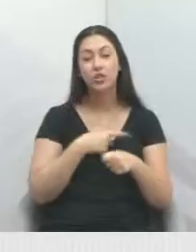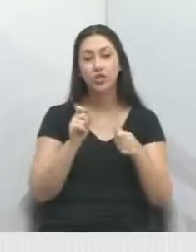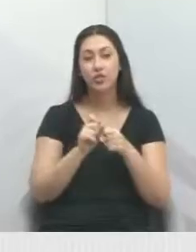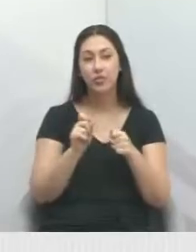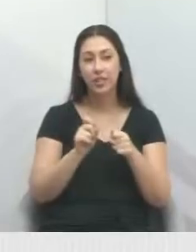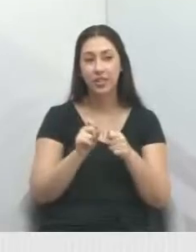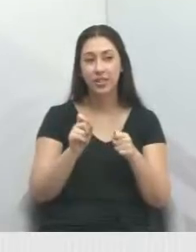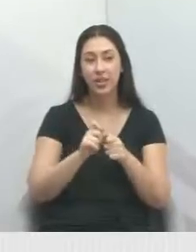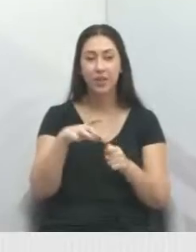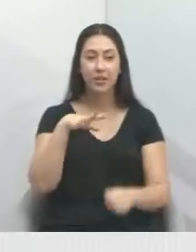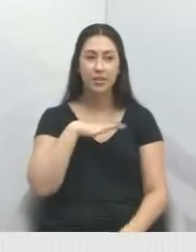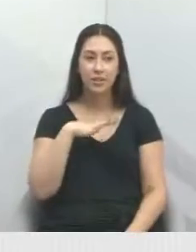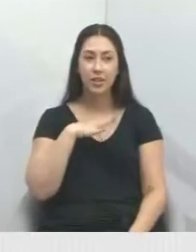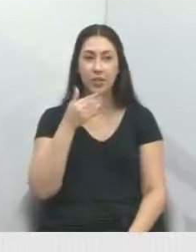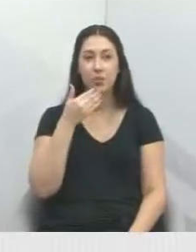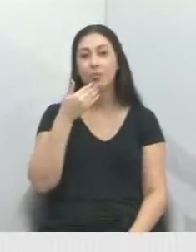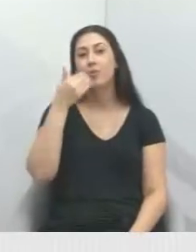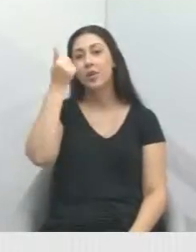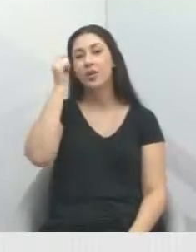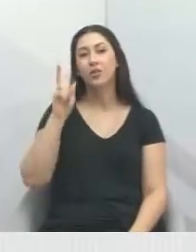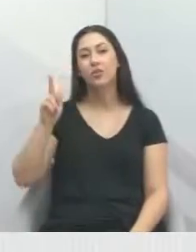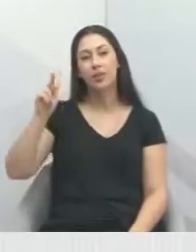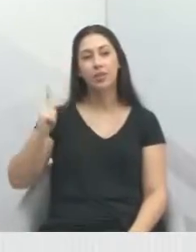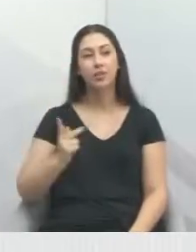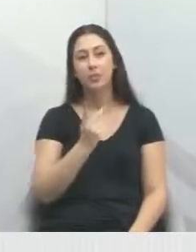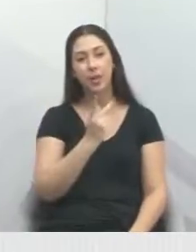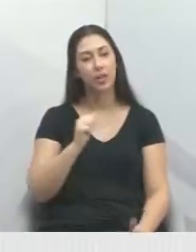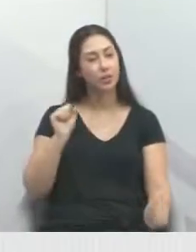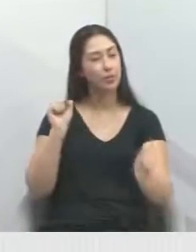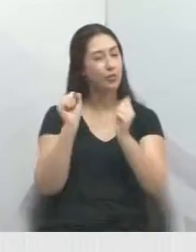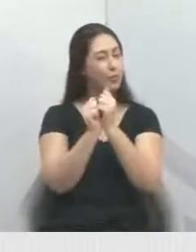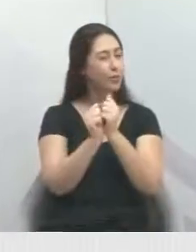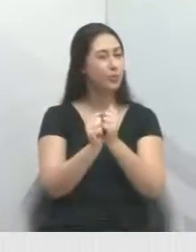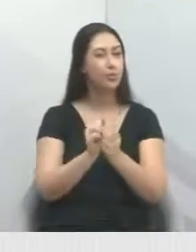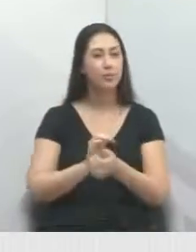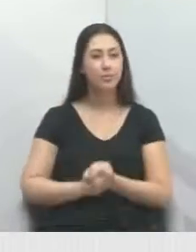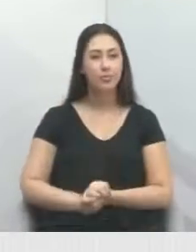uma cidade melhor no Vale do Paraíba. Tamo junto.